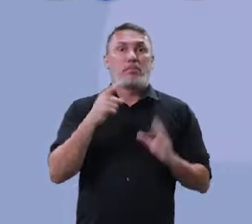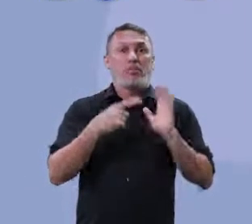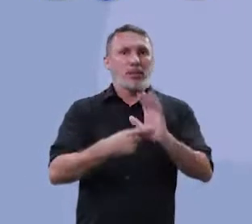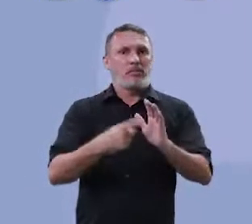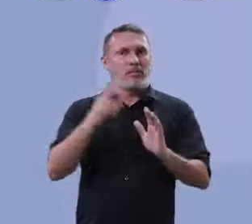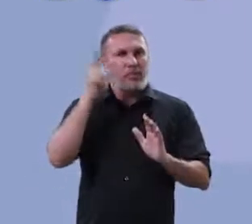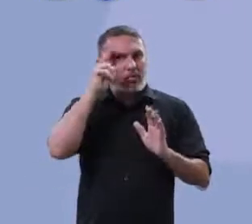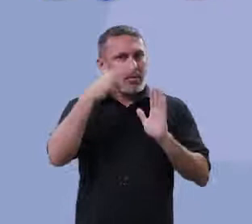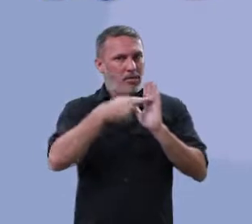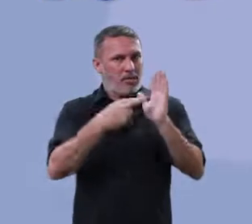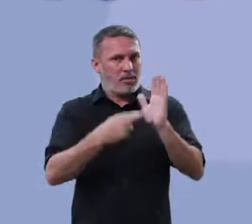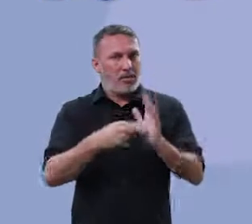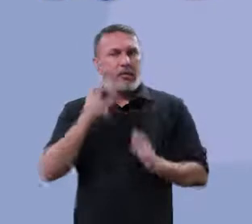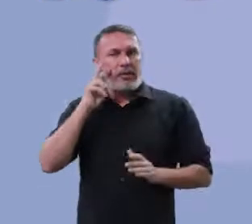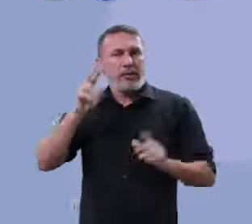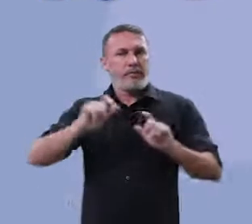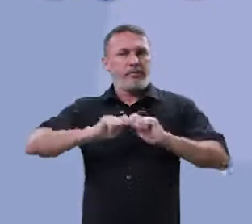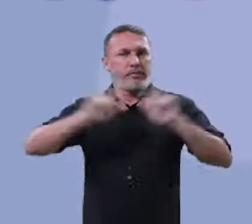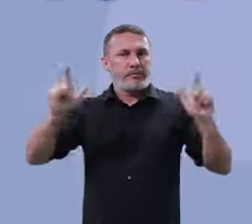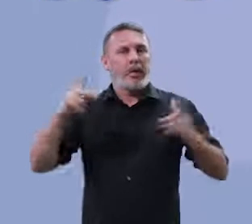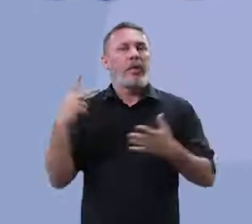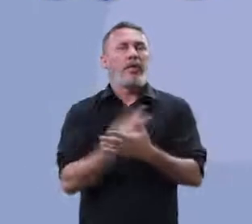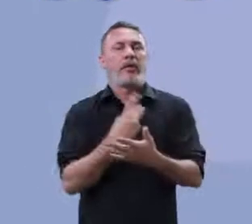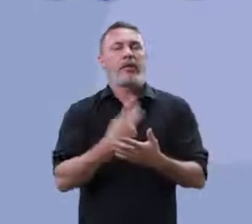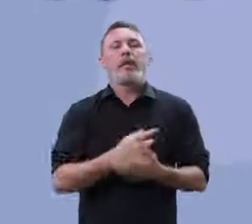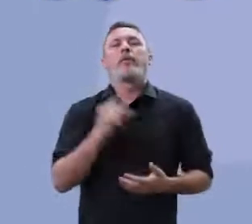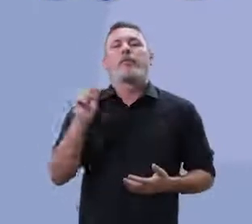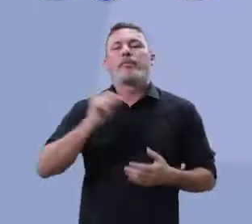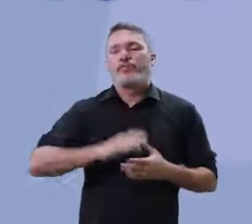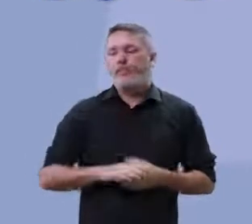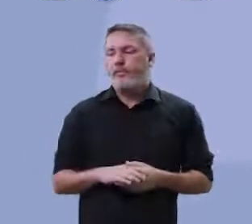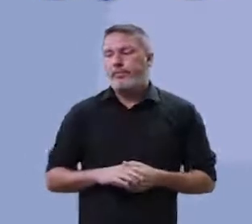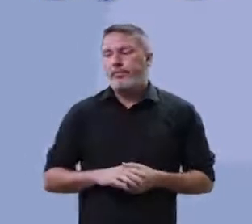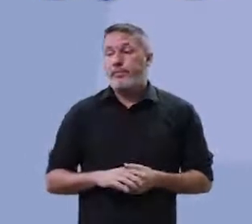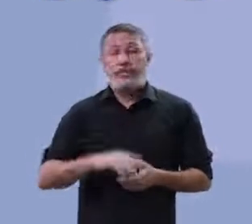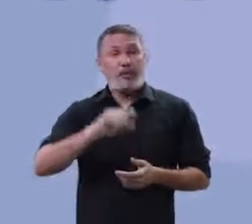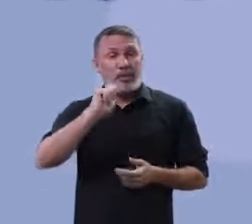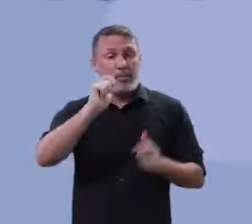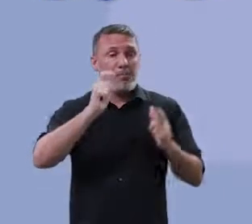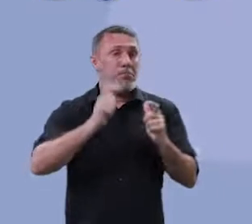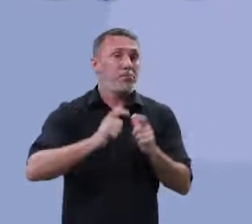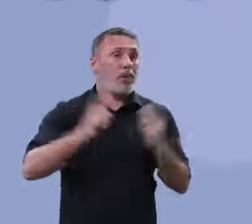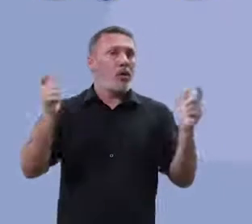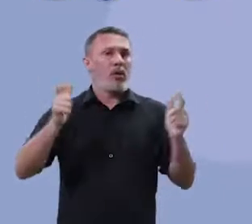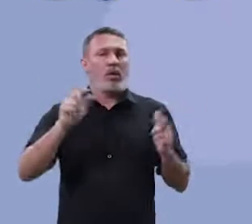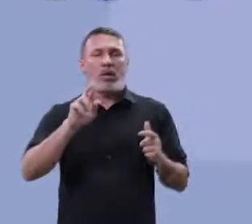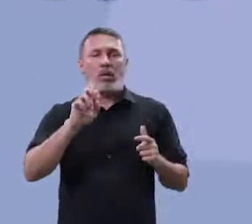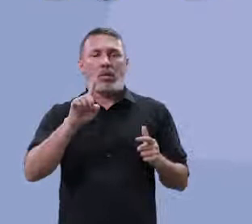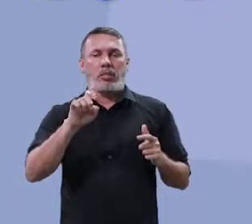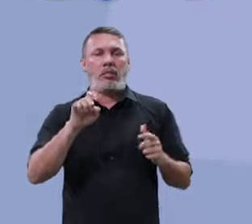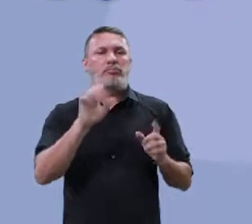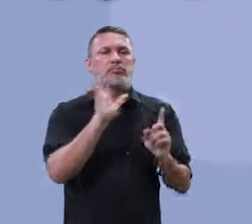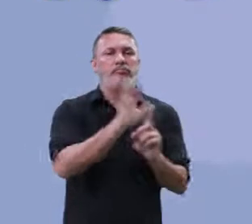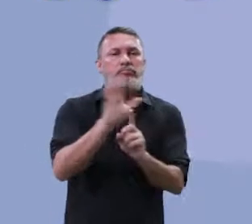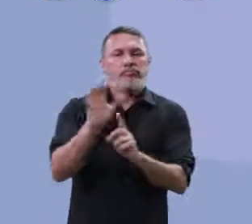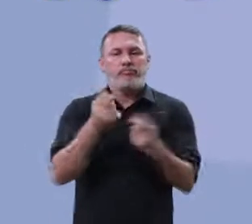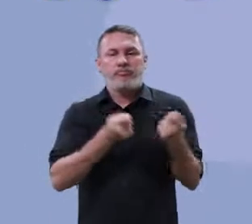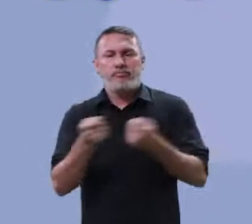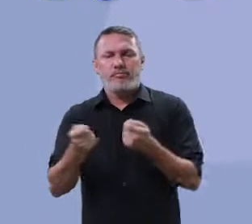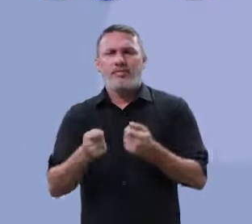aconteceu. Olha. Olha o que ele colocou ali nos erros de acentuação. A maior rede de manipulação que